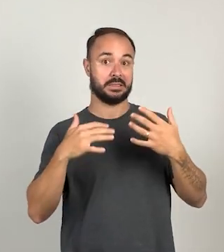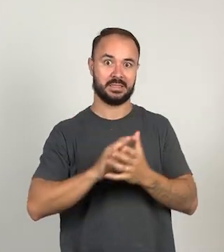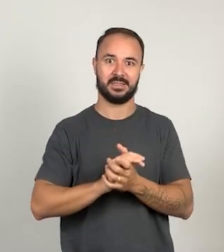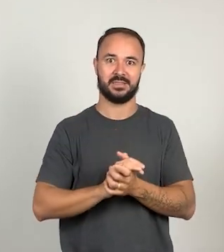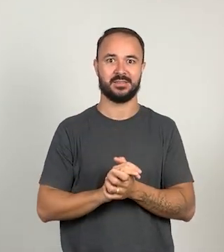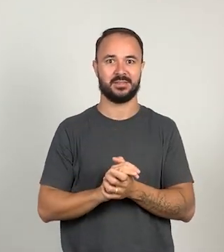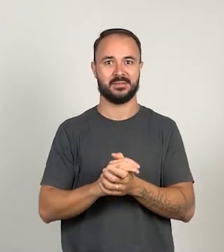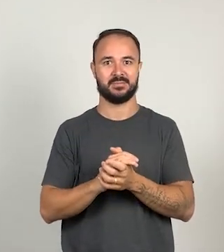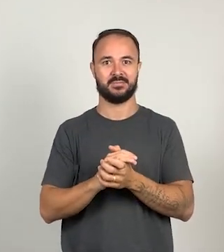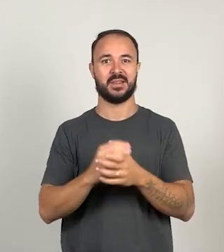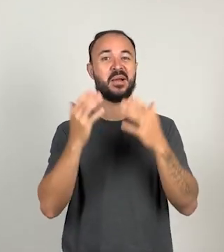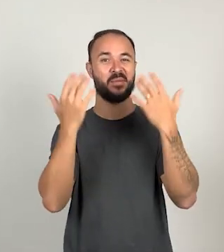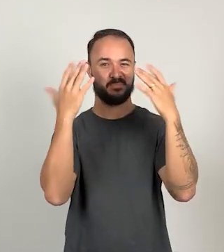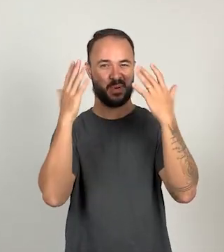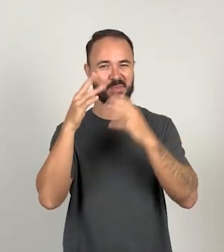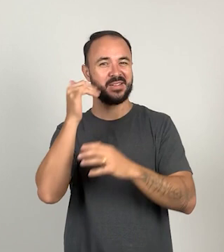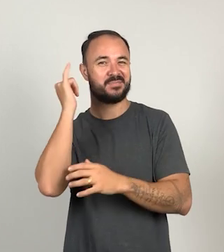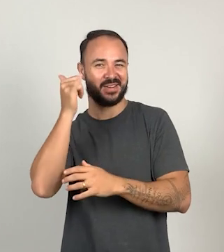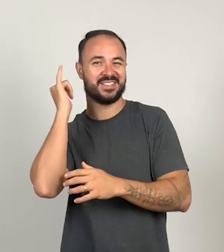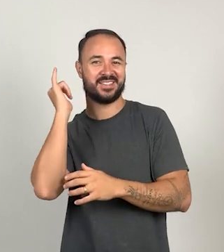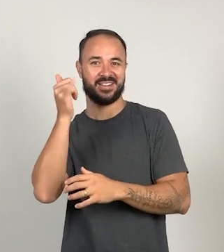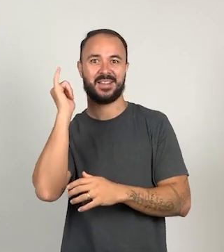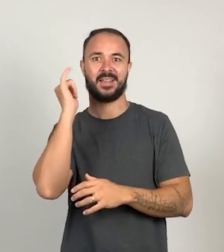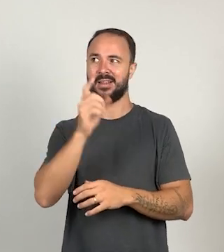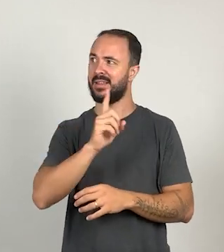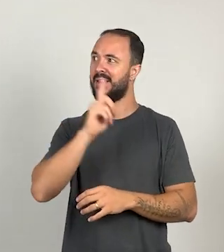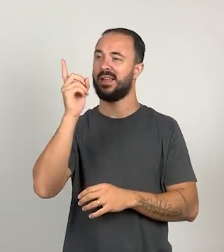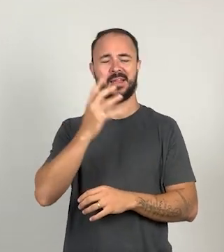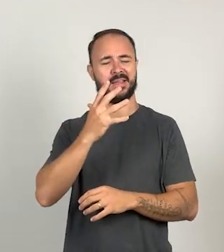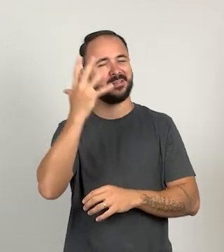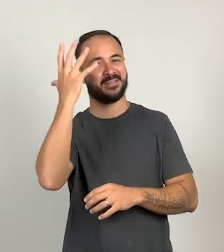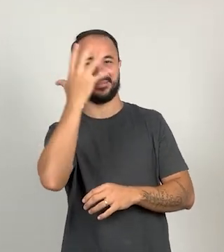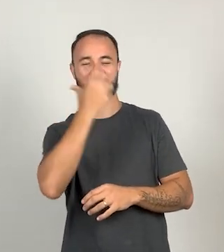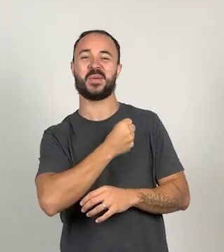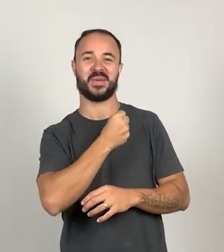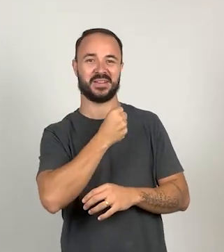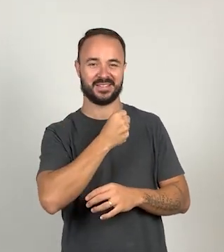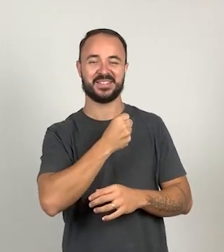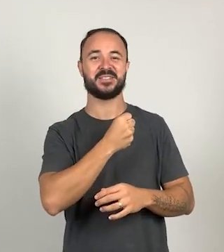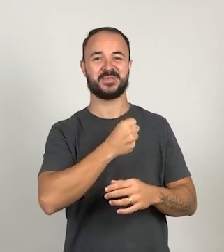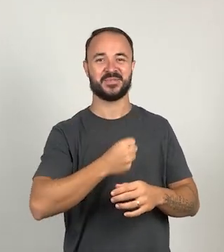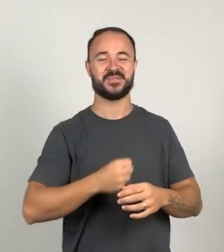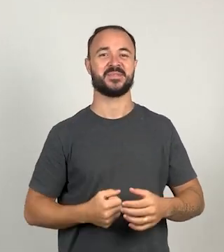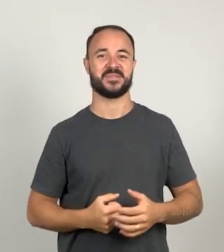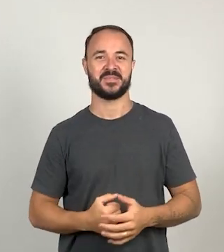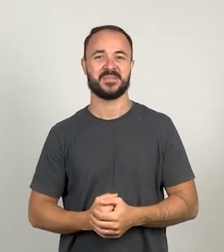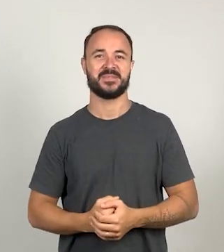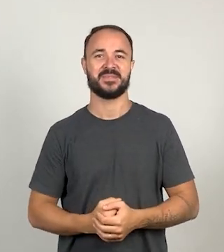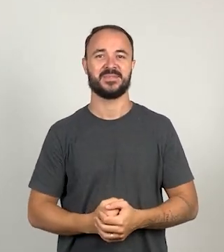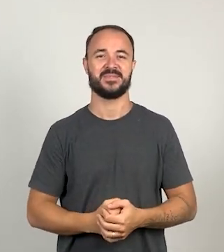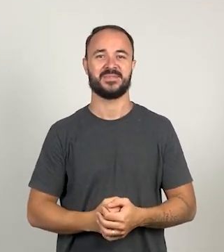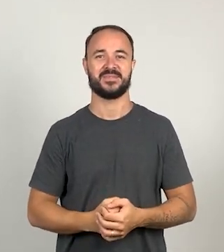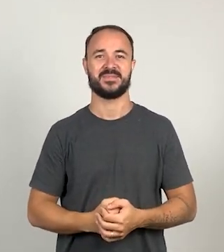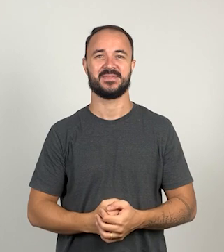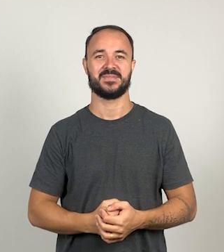historinha, palmas para a historinha, porque ela é uma gracinha.